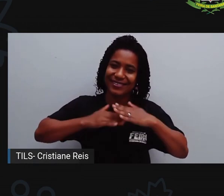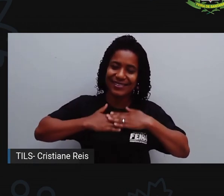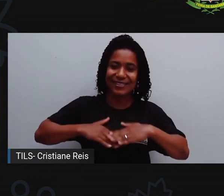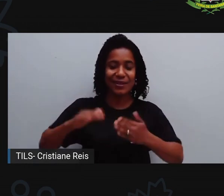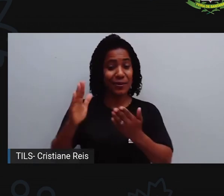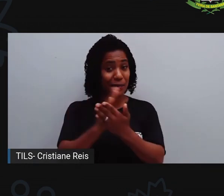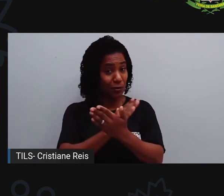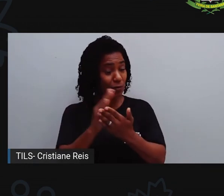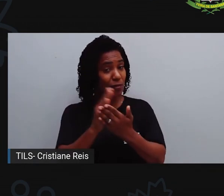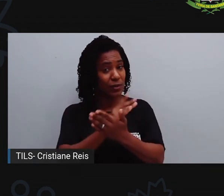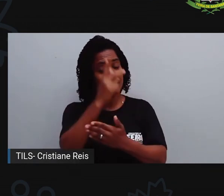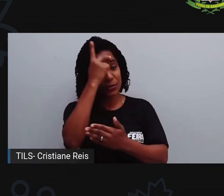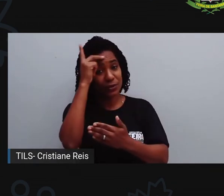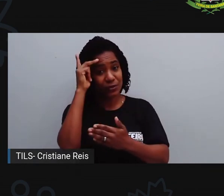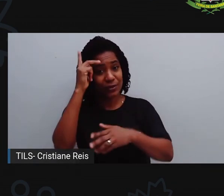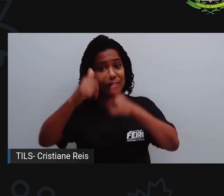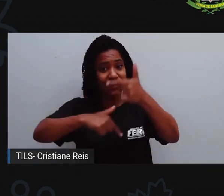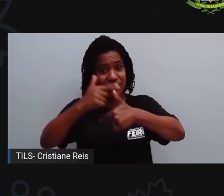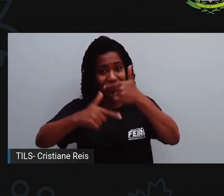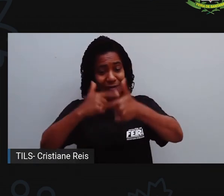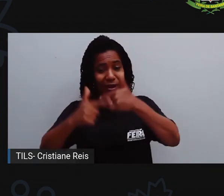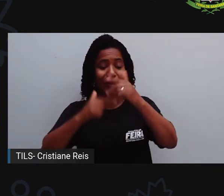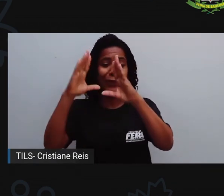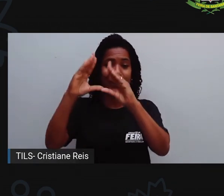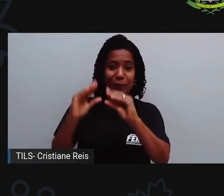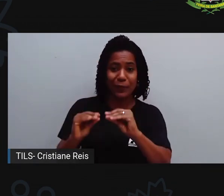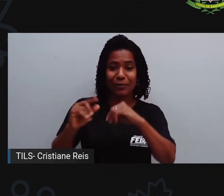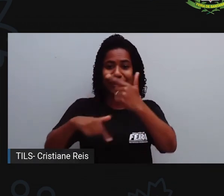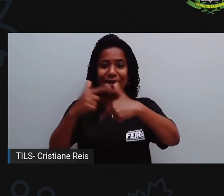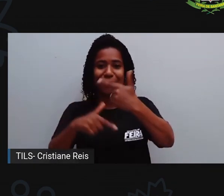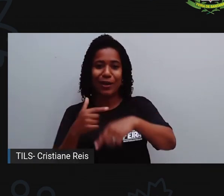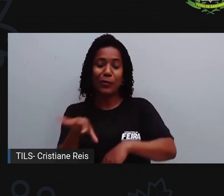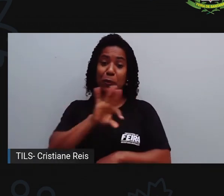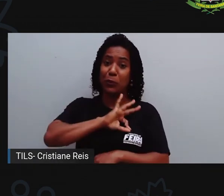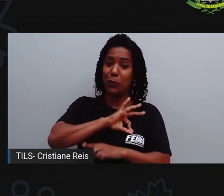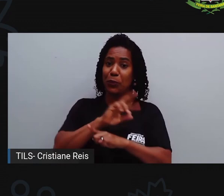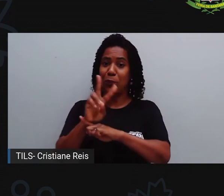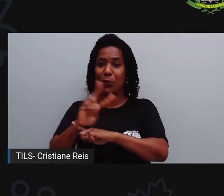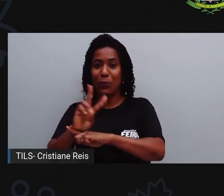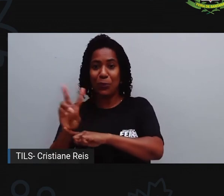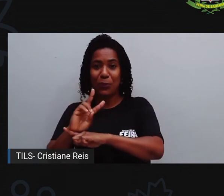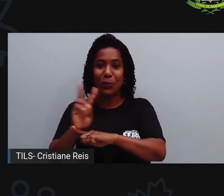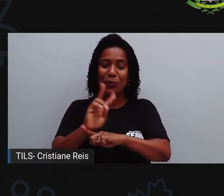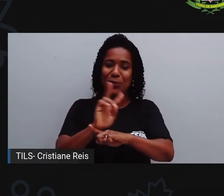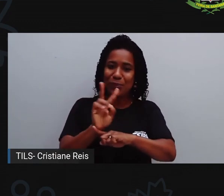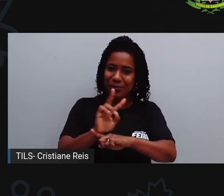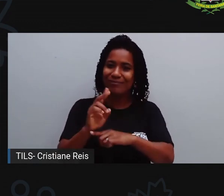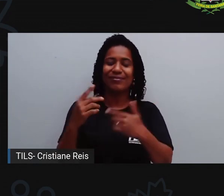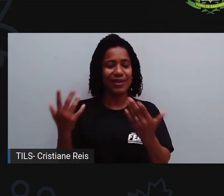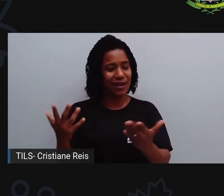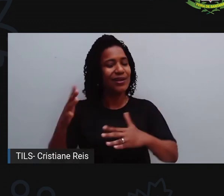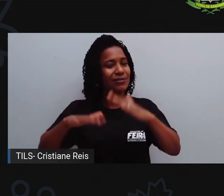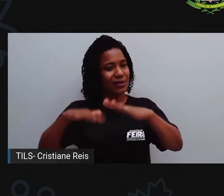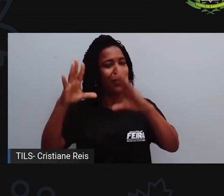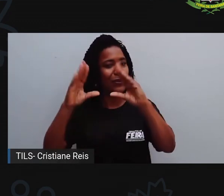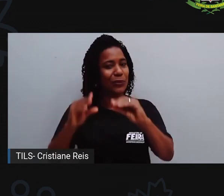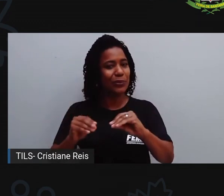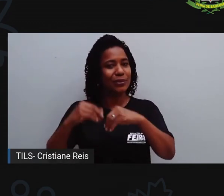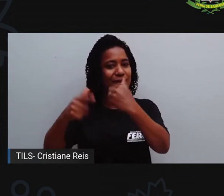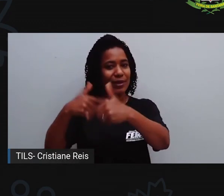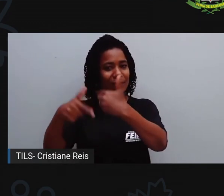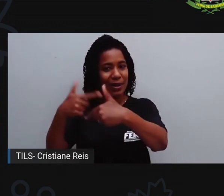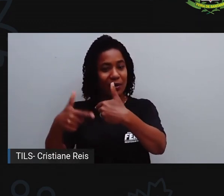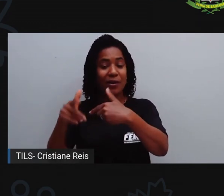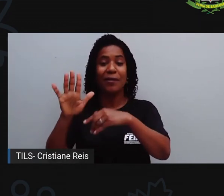que trabalham à noite, como é o caso de vigias, como é o caso de policiais, né? Às vezes, em plantão. Mas, geralmente, o